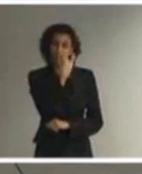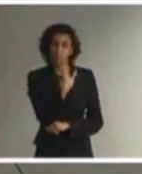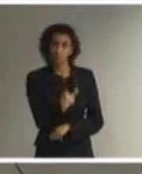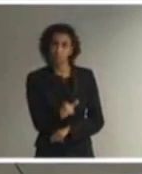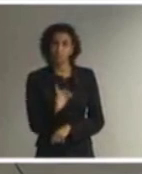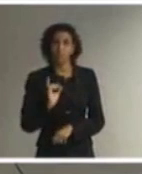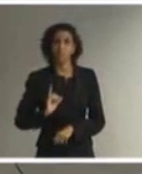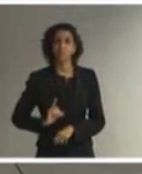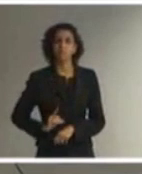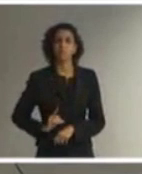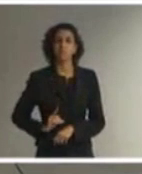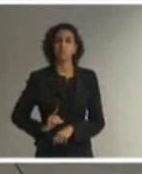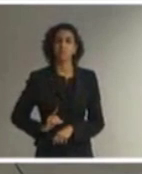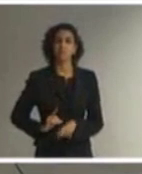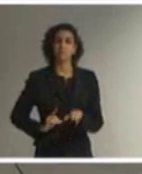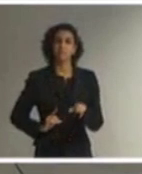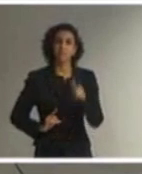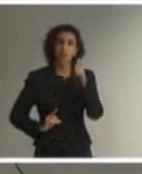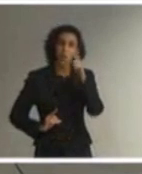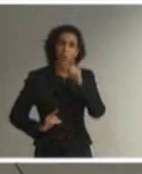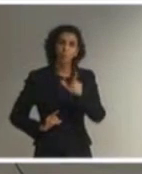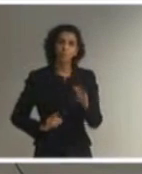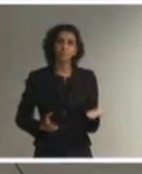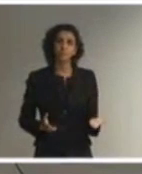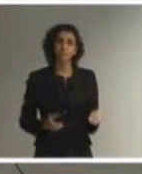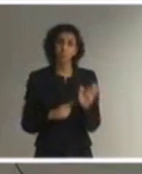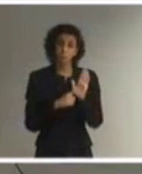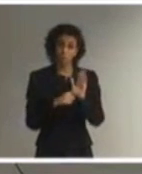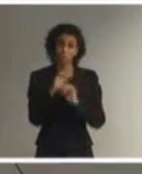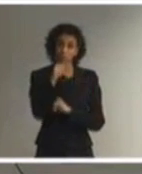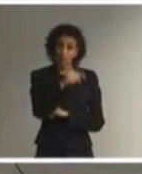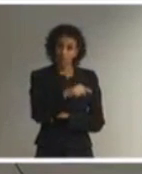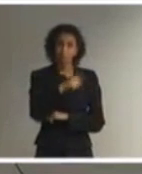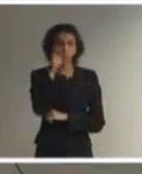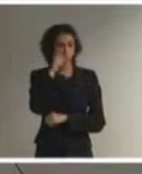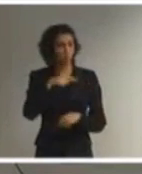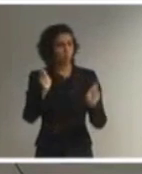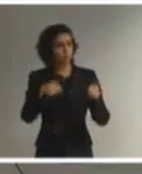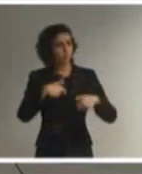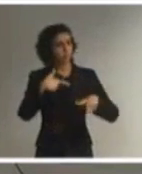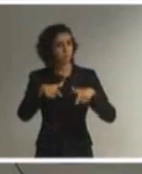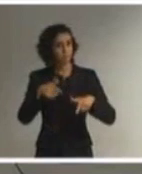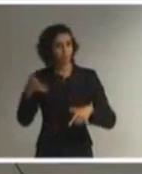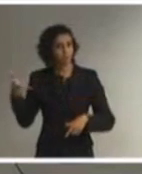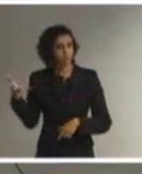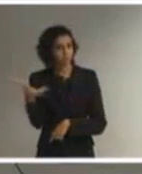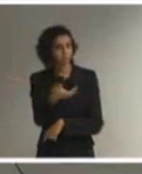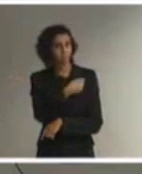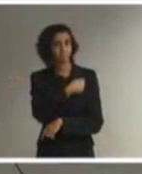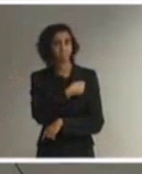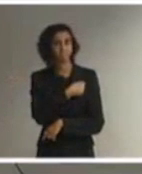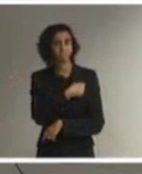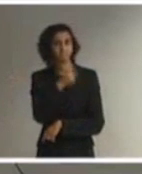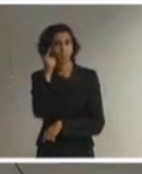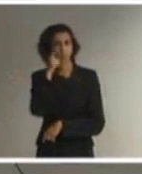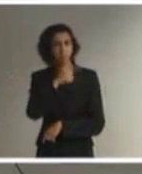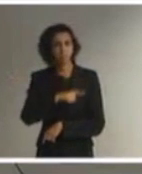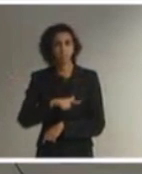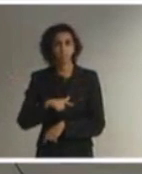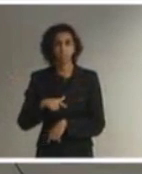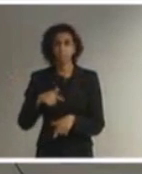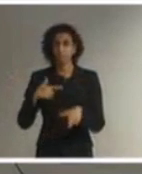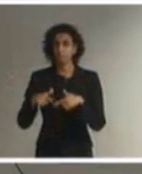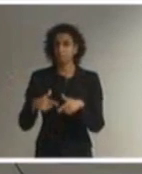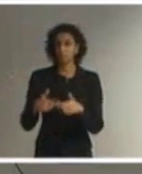respeito possa demonstrar a sua capacidade e as suas habilidades para que possa exercer com plenitude